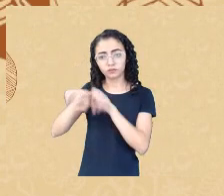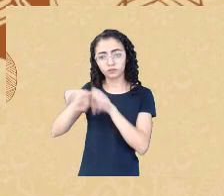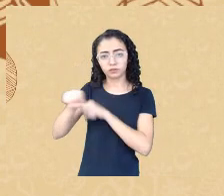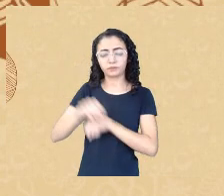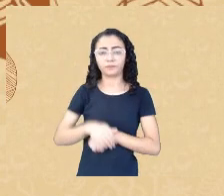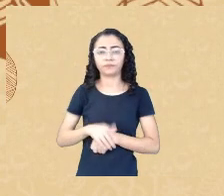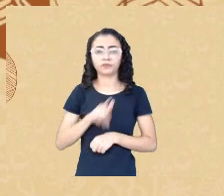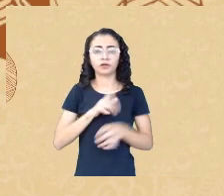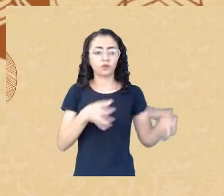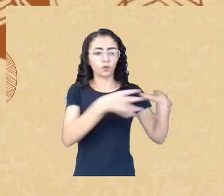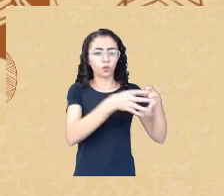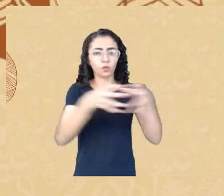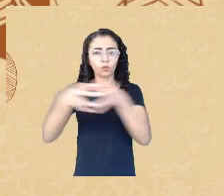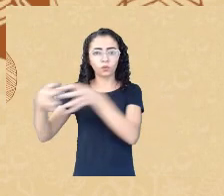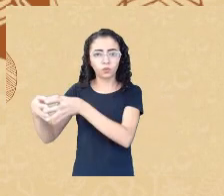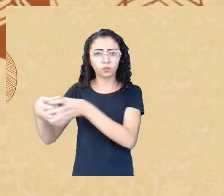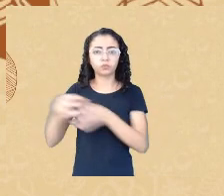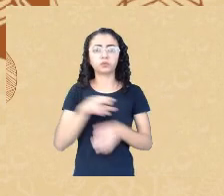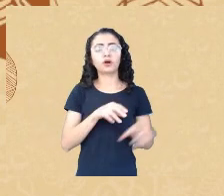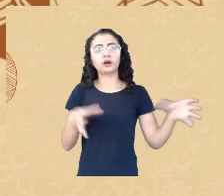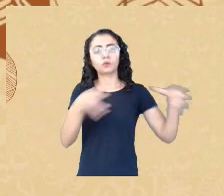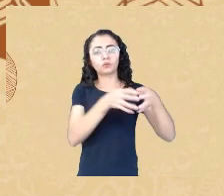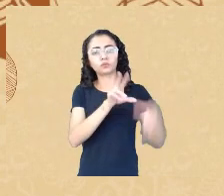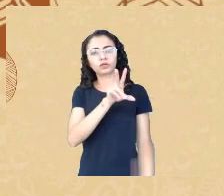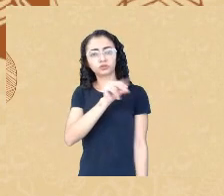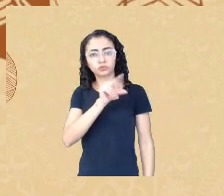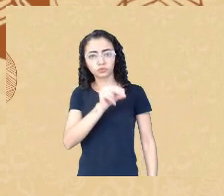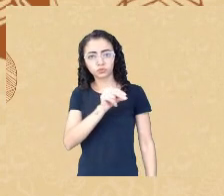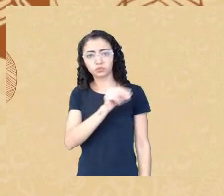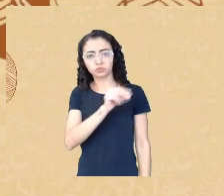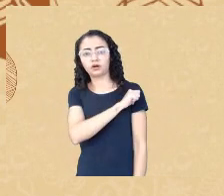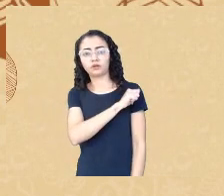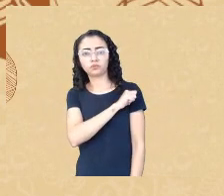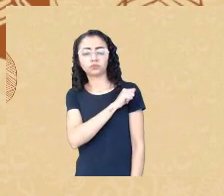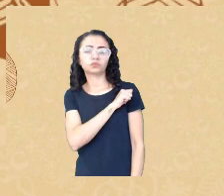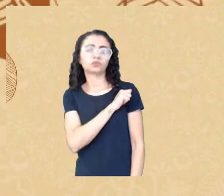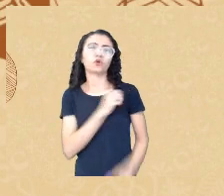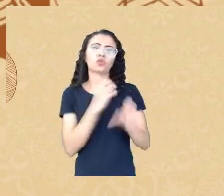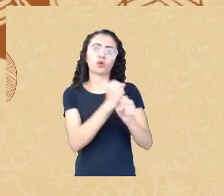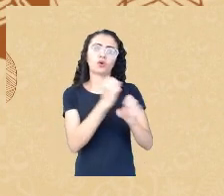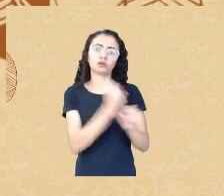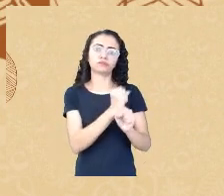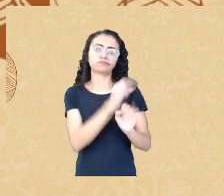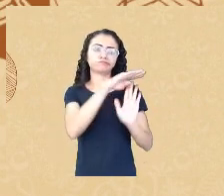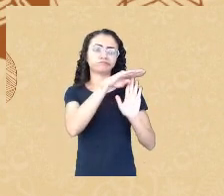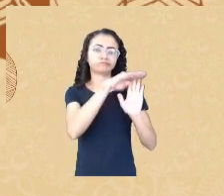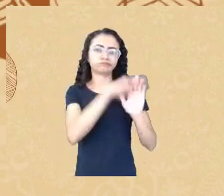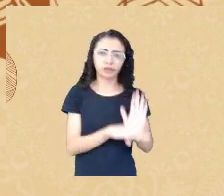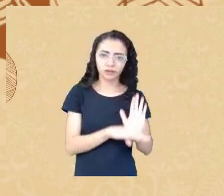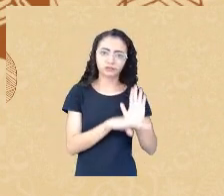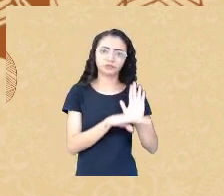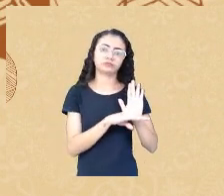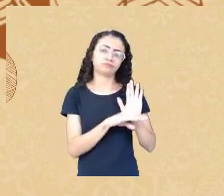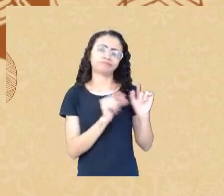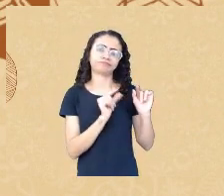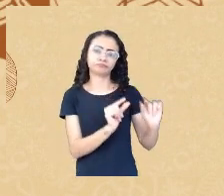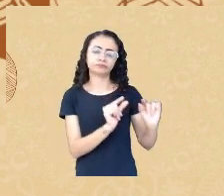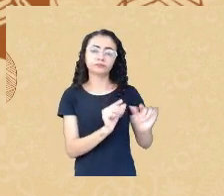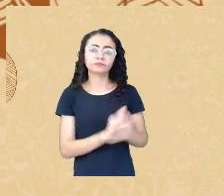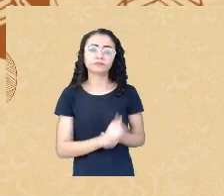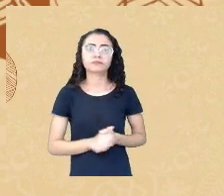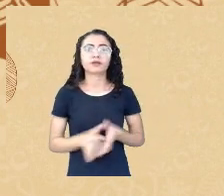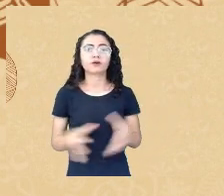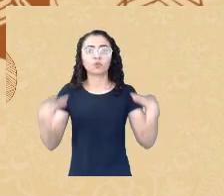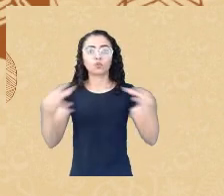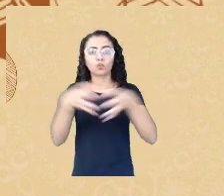os estudantes com notas muito baixas ou seja que tem dificuldades ou né que não rendem muito em preto os que